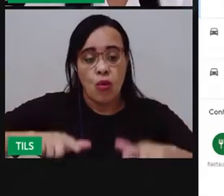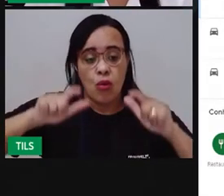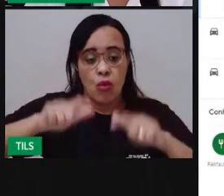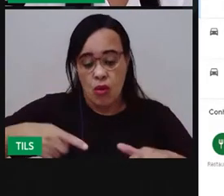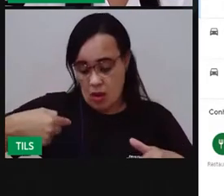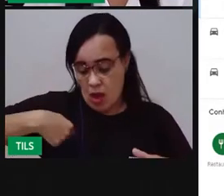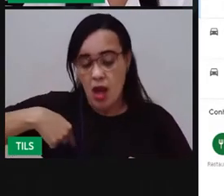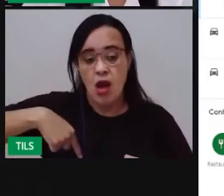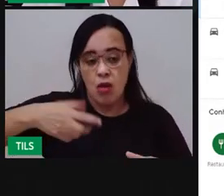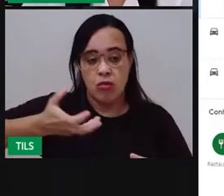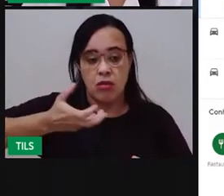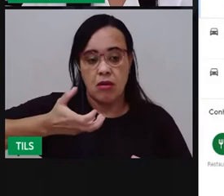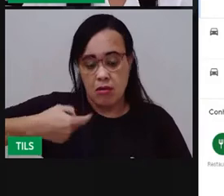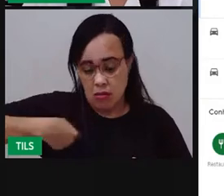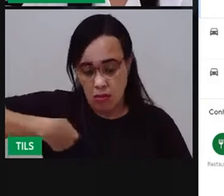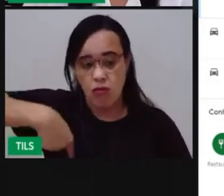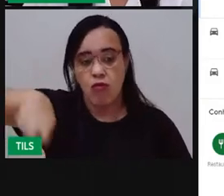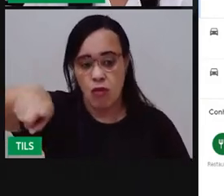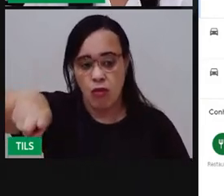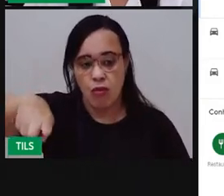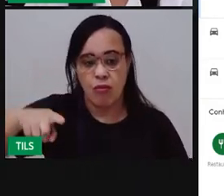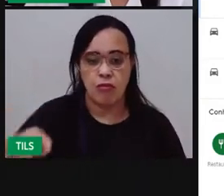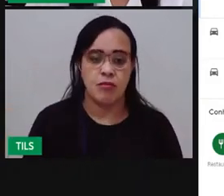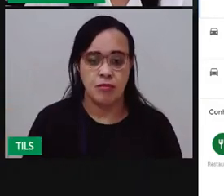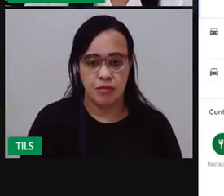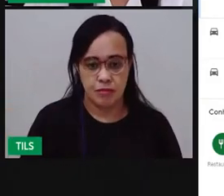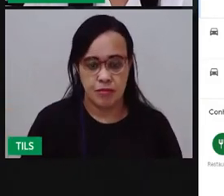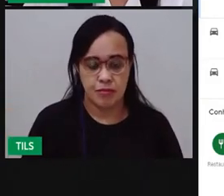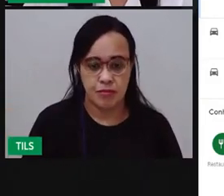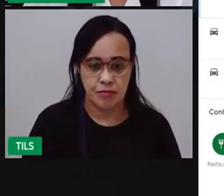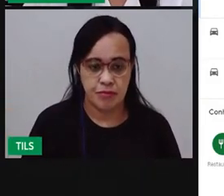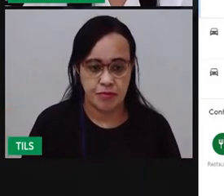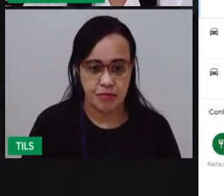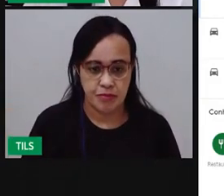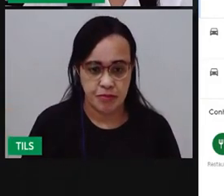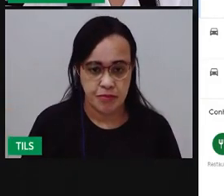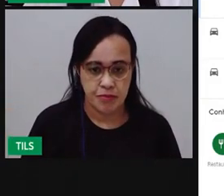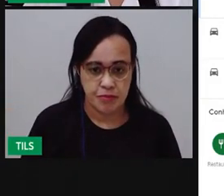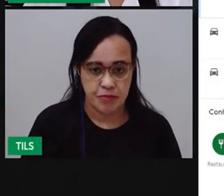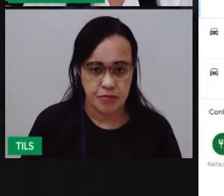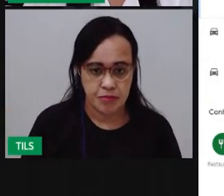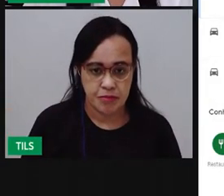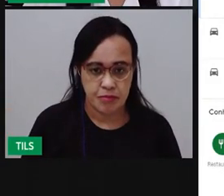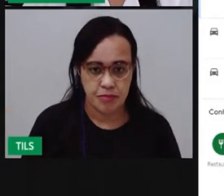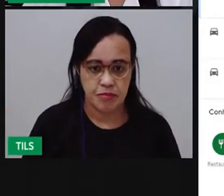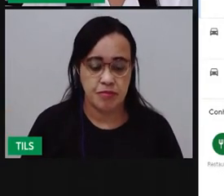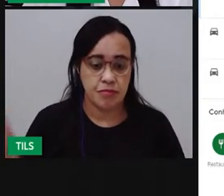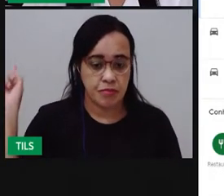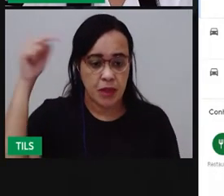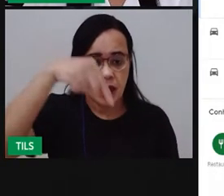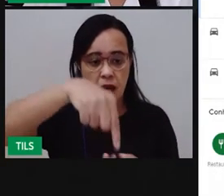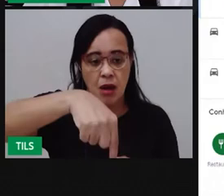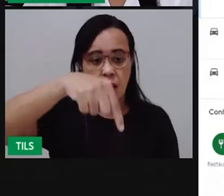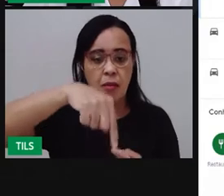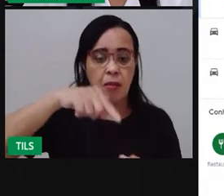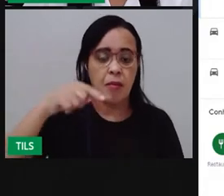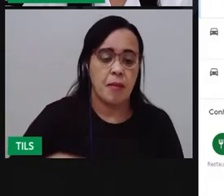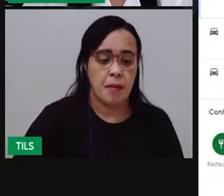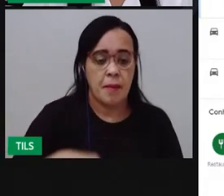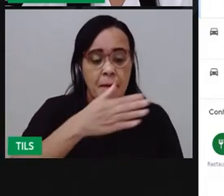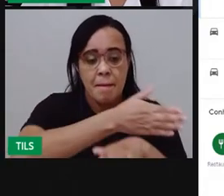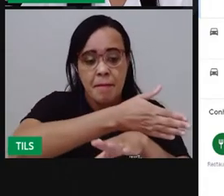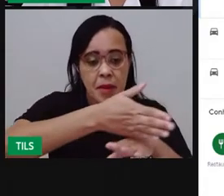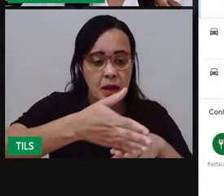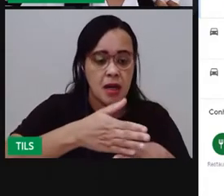onde eu quero ir. E aqui, nesse outro ponto, com a bolinha branca,